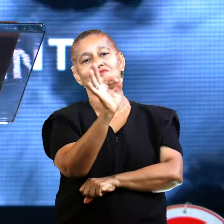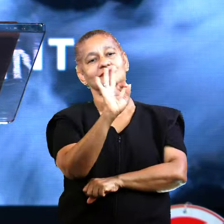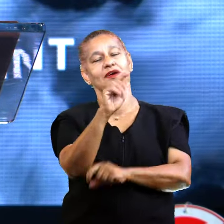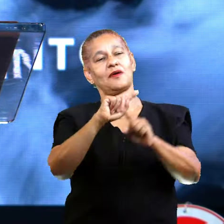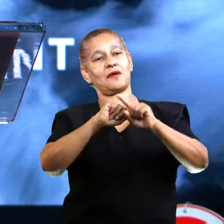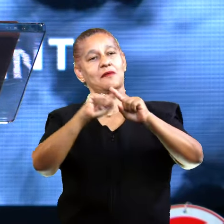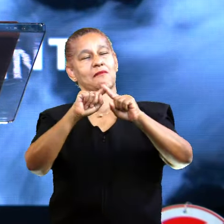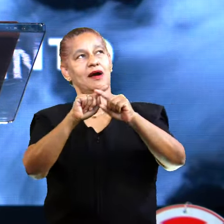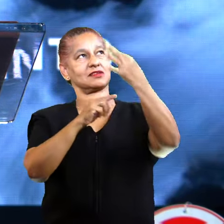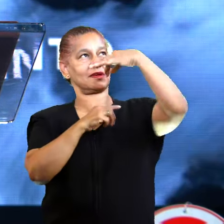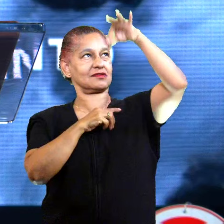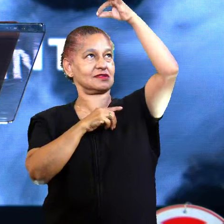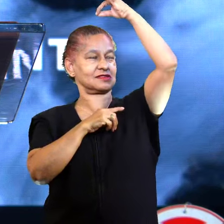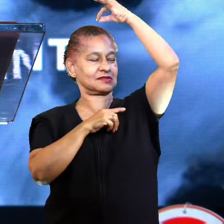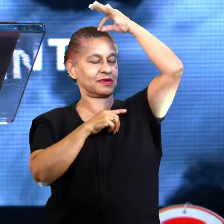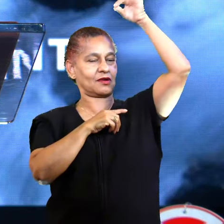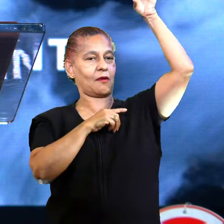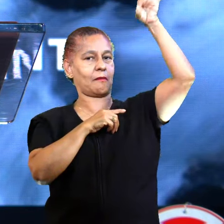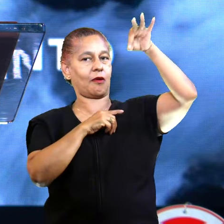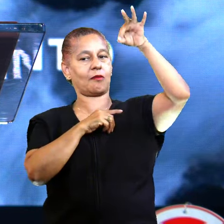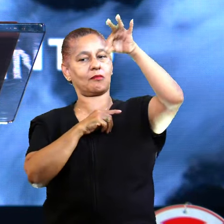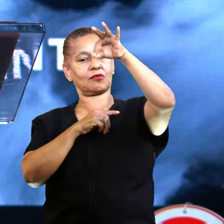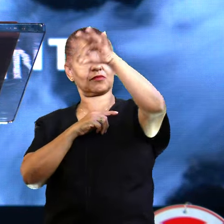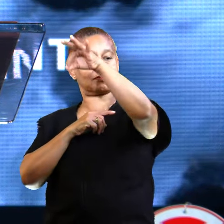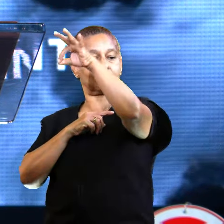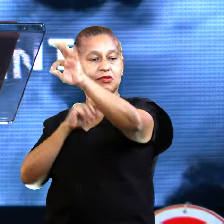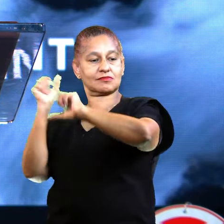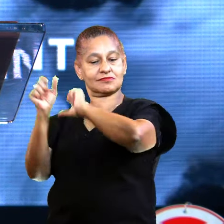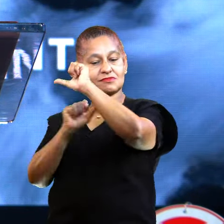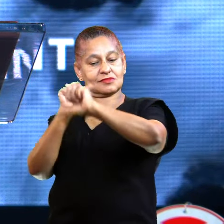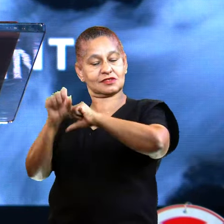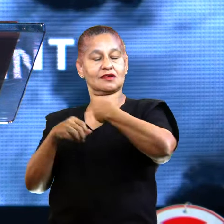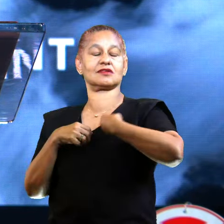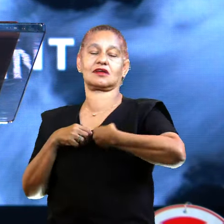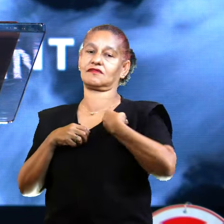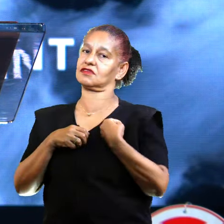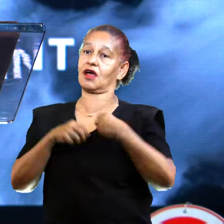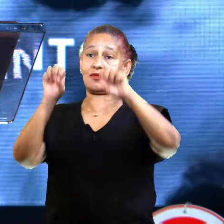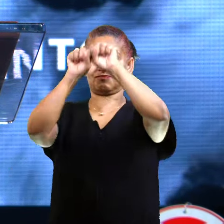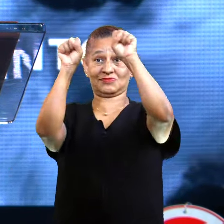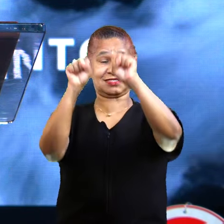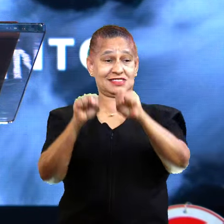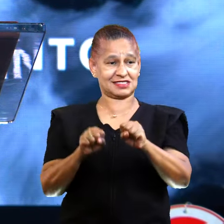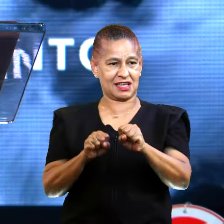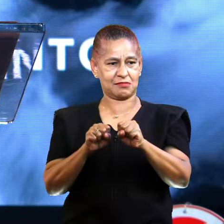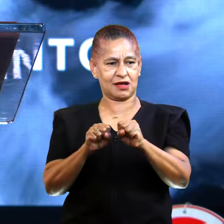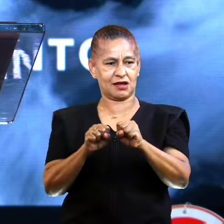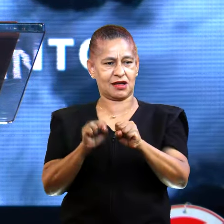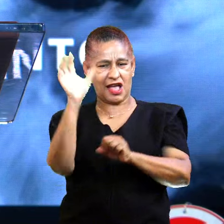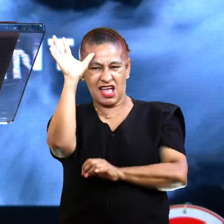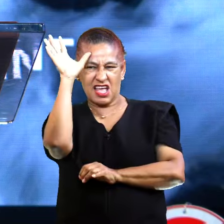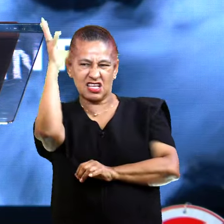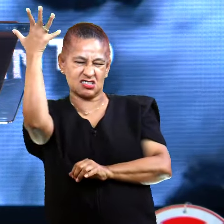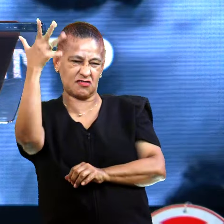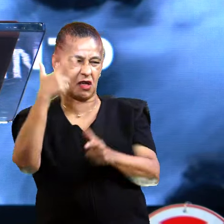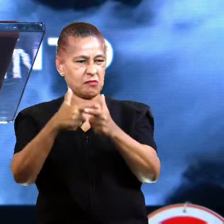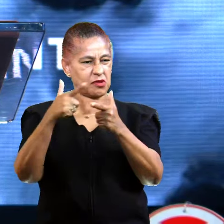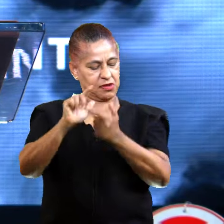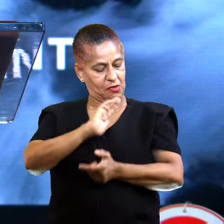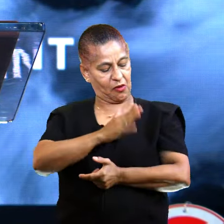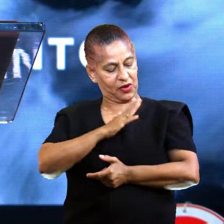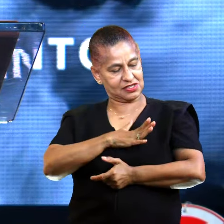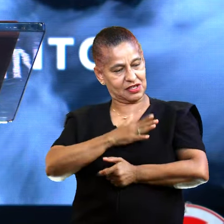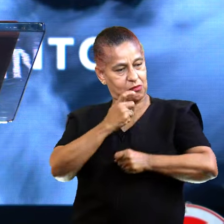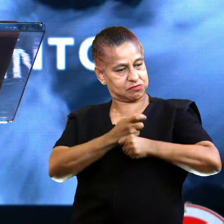meu espírito, diz o Senhor. O sistema não tem o poder de resolver o problema do coração do homem,